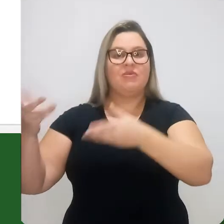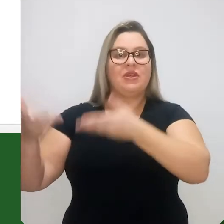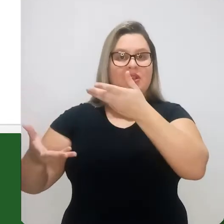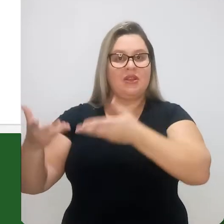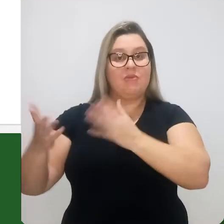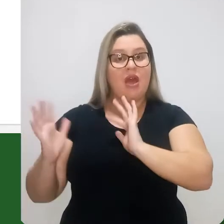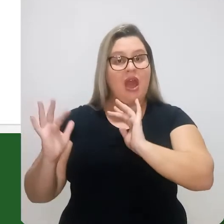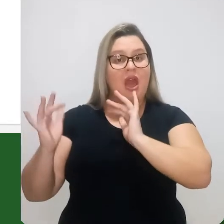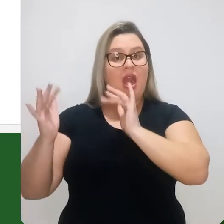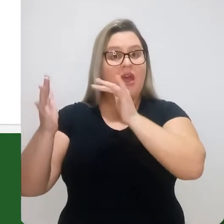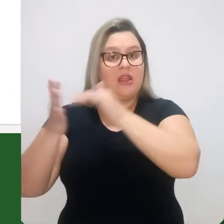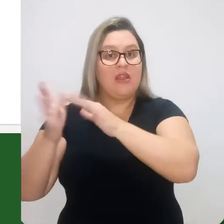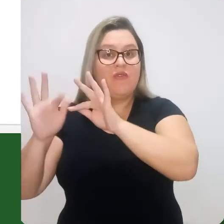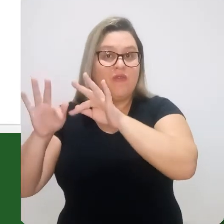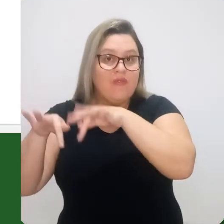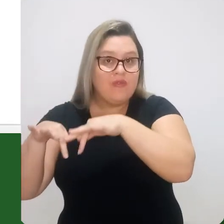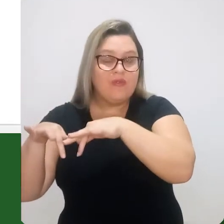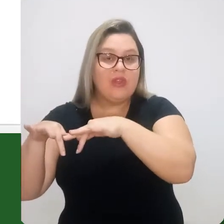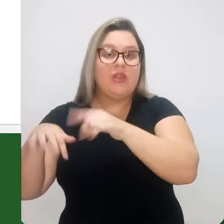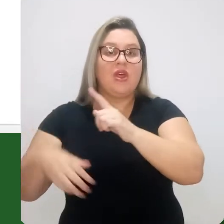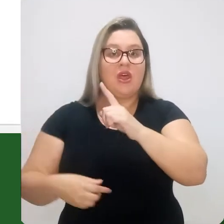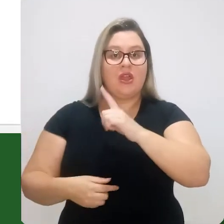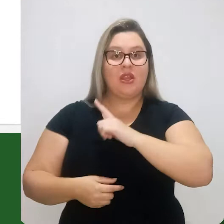então, nós sempre teremos, ao final,